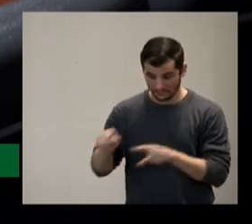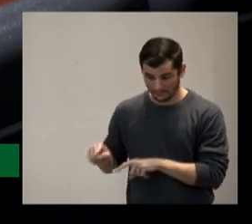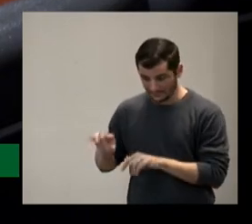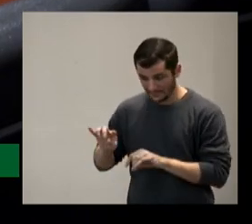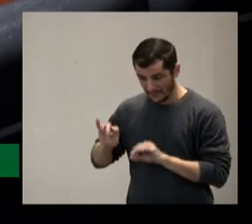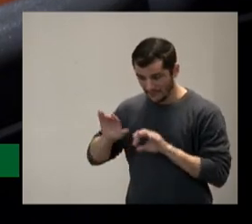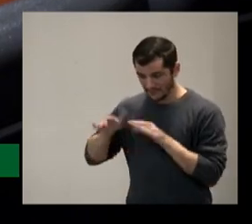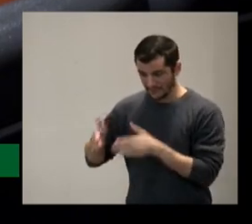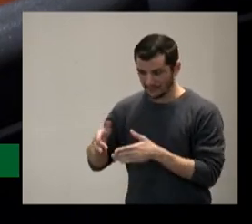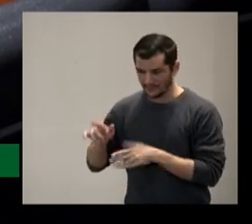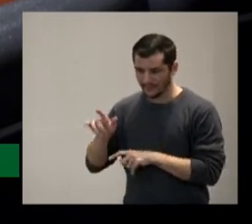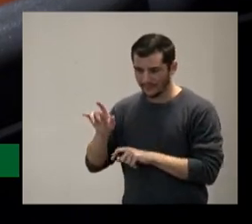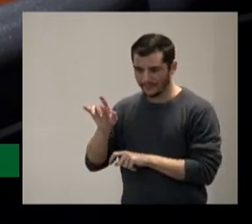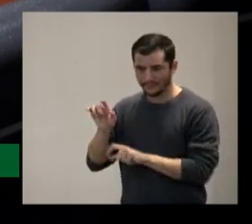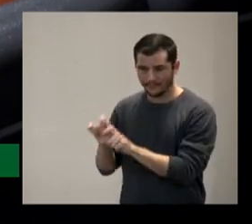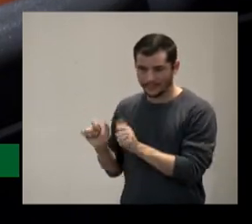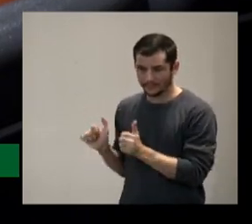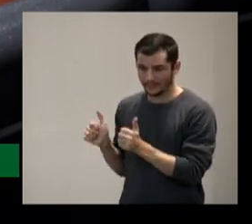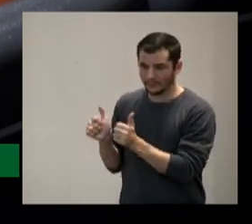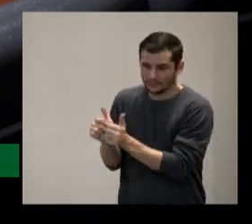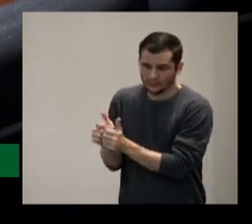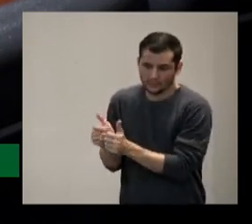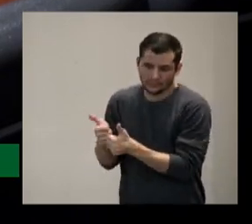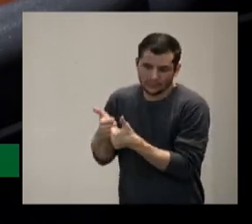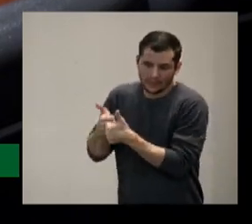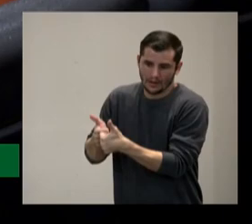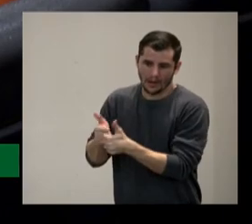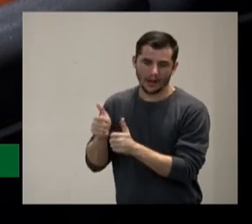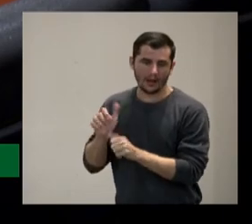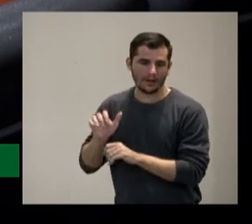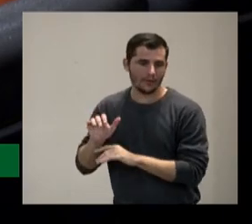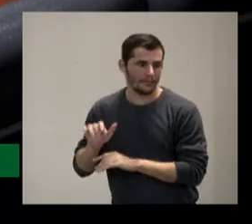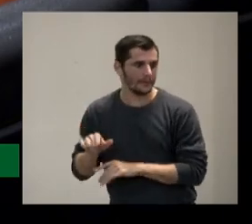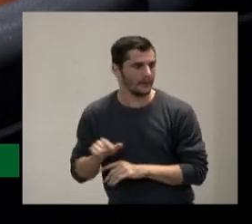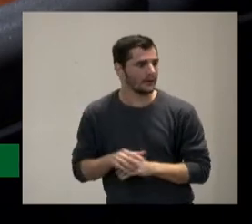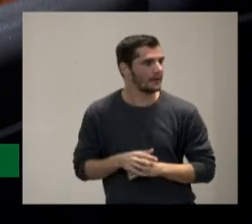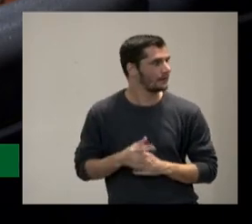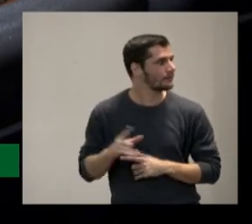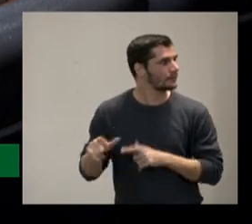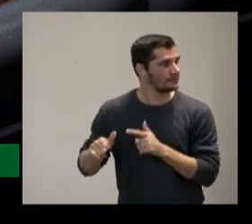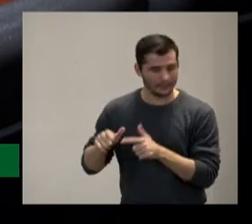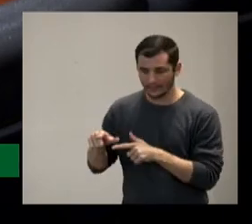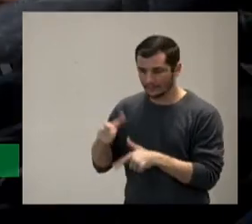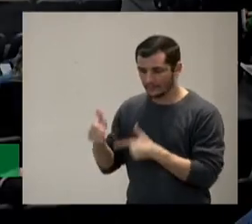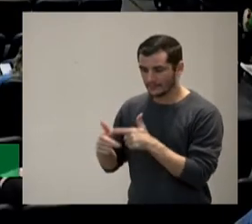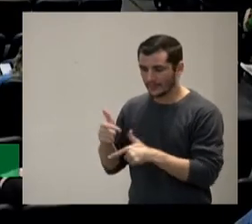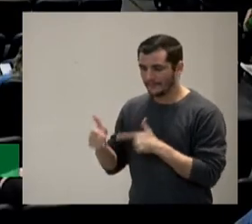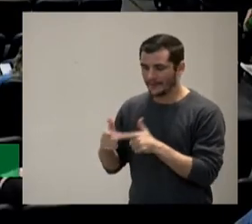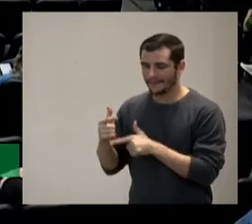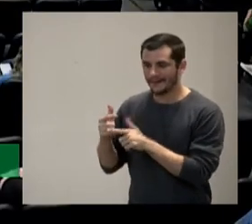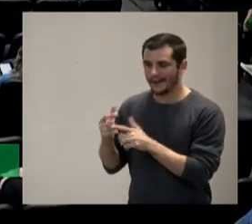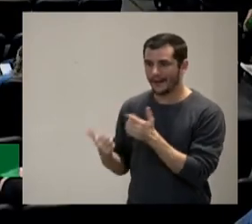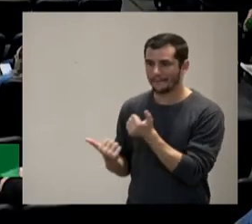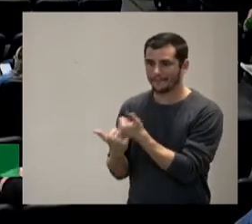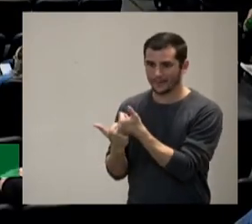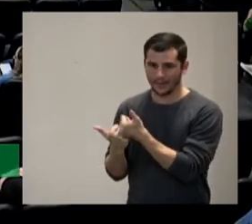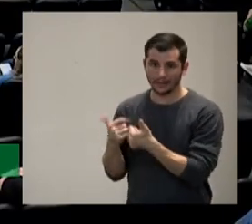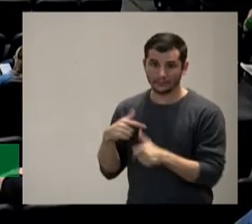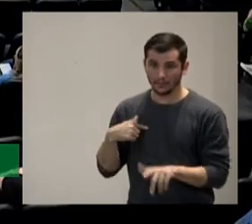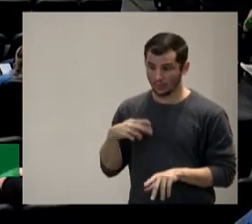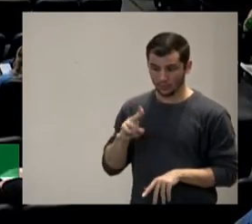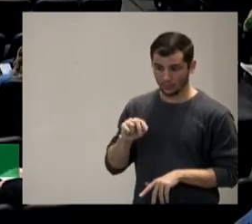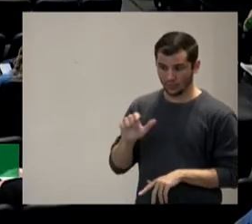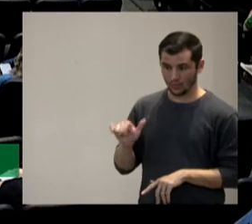professor a respeito de emprego apoiado então talvez eu vou estudar sobre eu nunca tinha ouvido falar